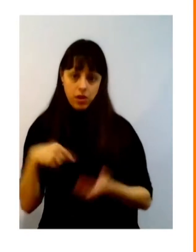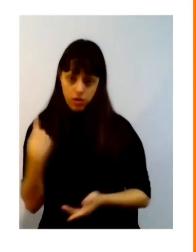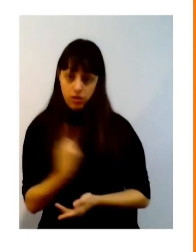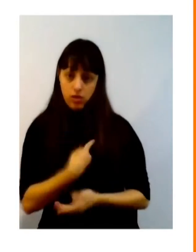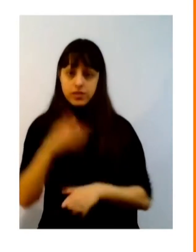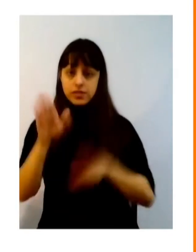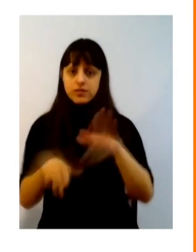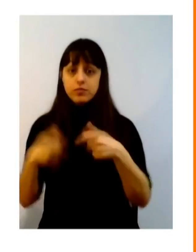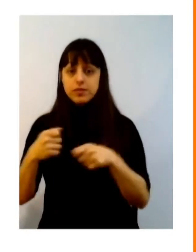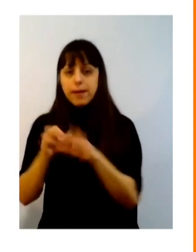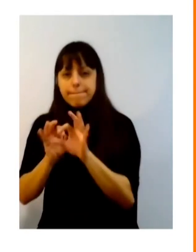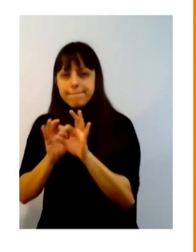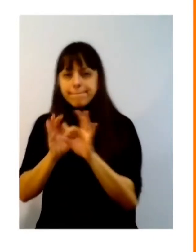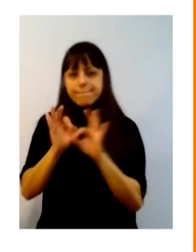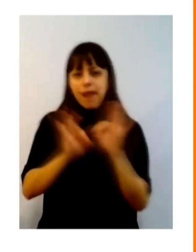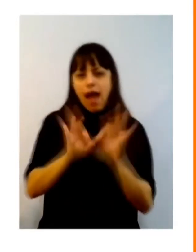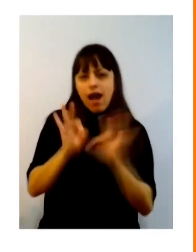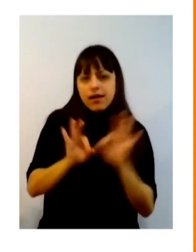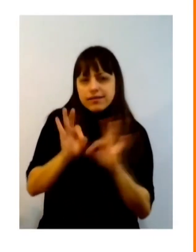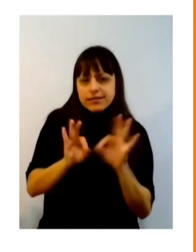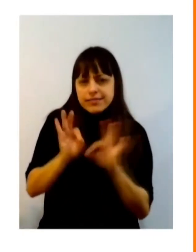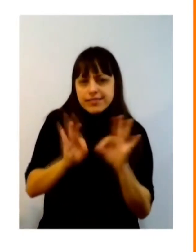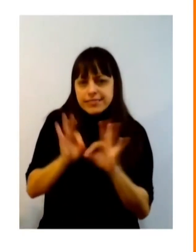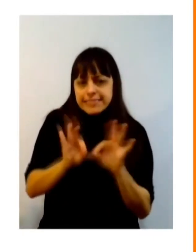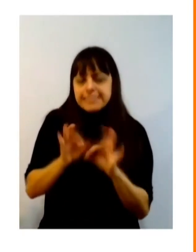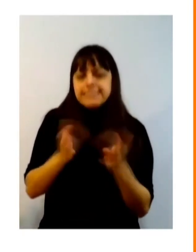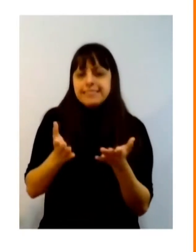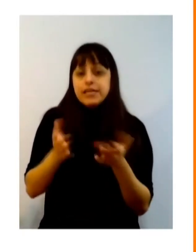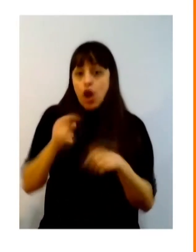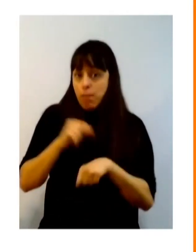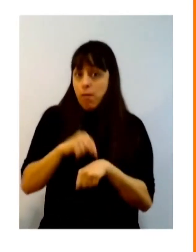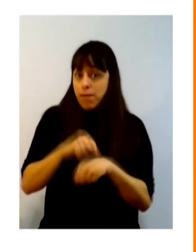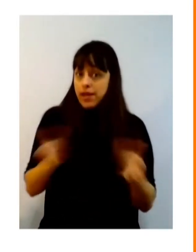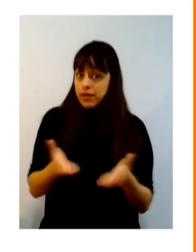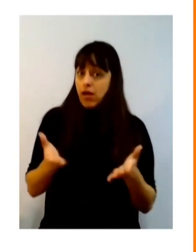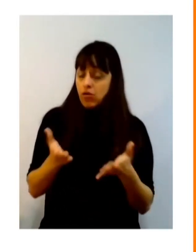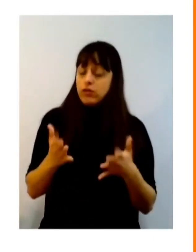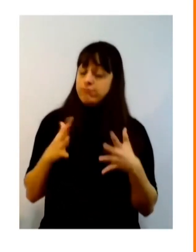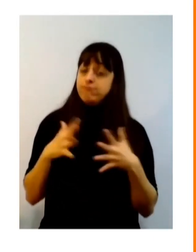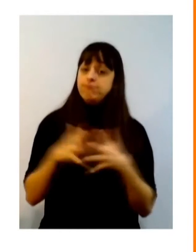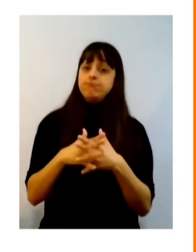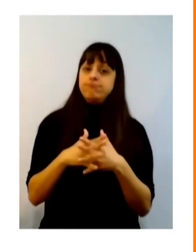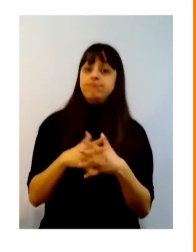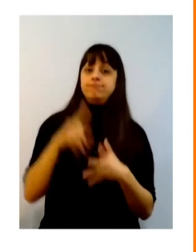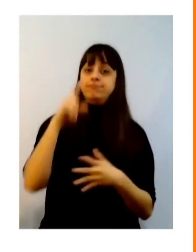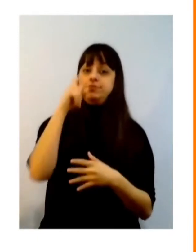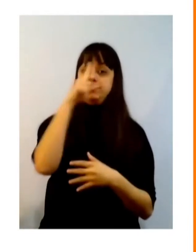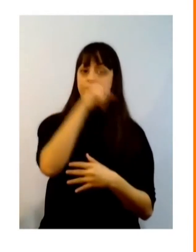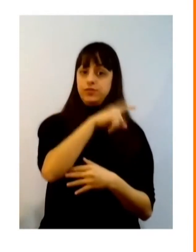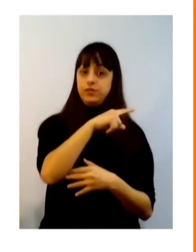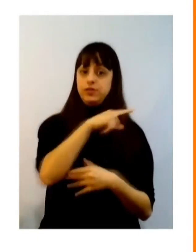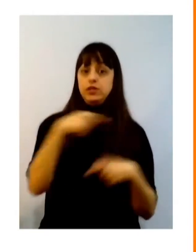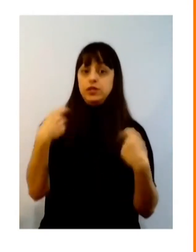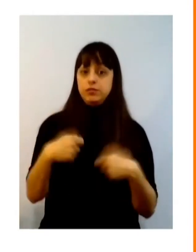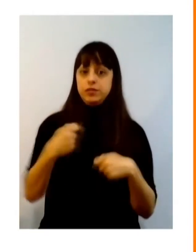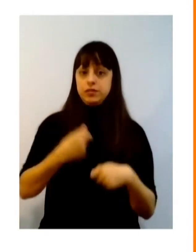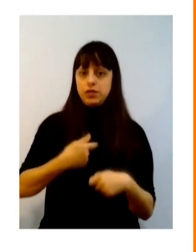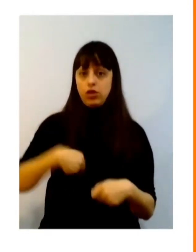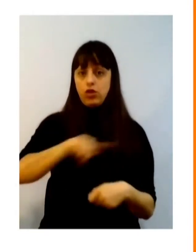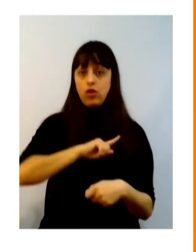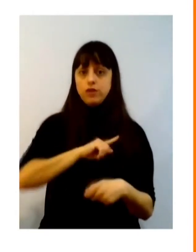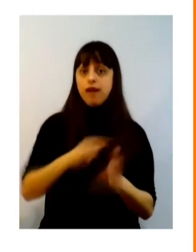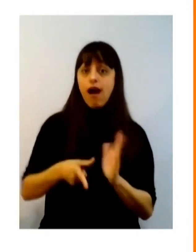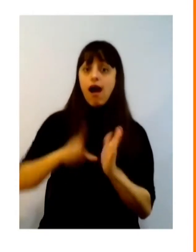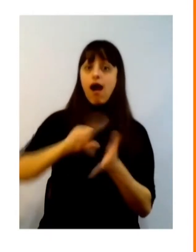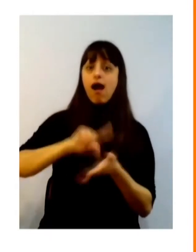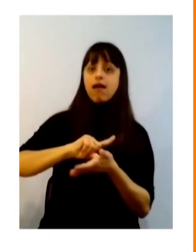se escute também, porque nós temos que pensar nesses momentos críticos e eles são parte da decisão da liderança. para